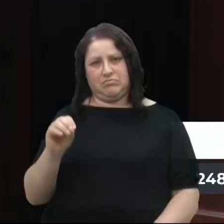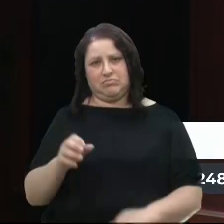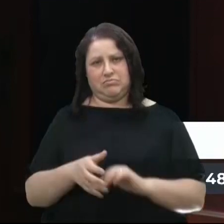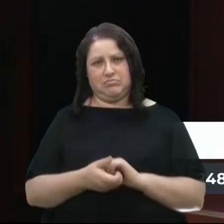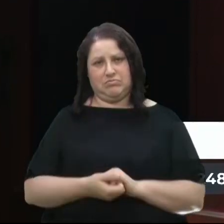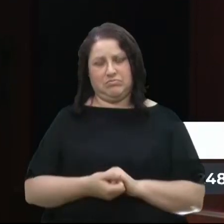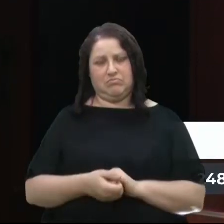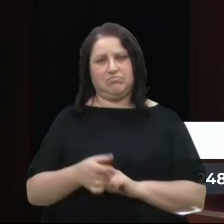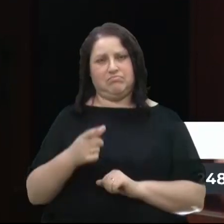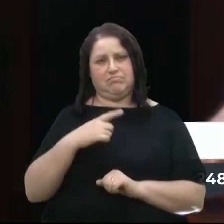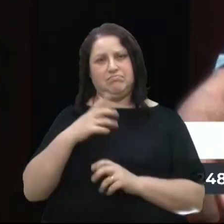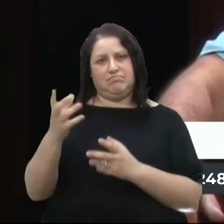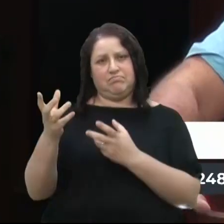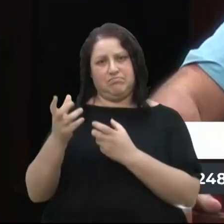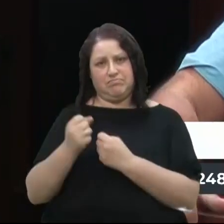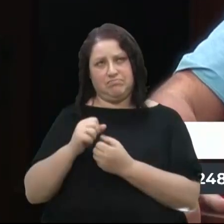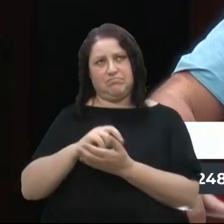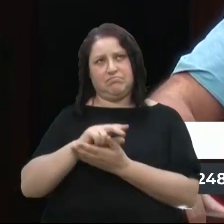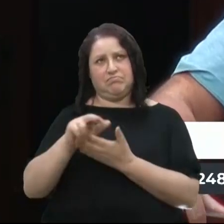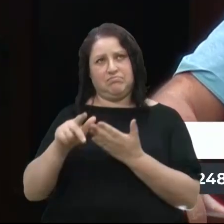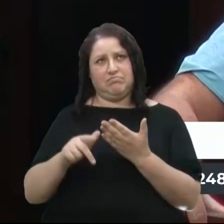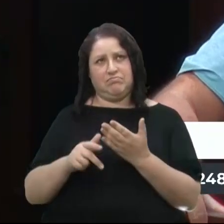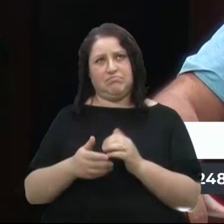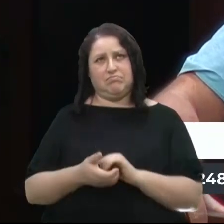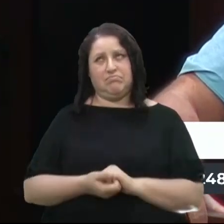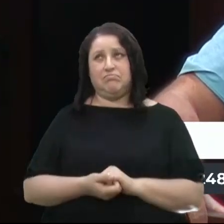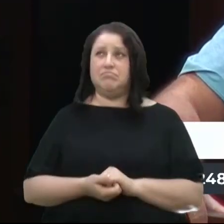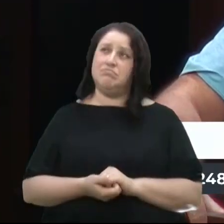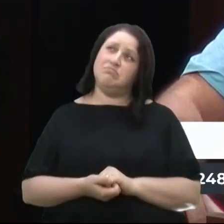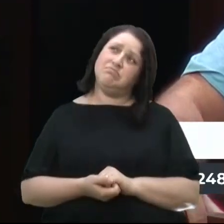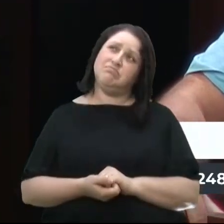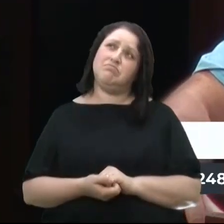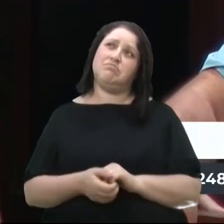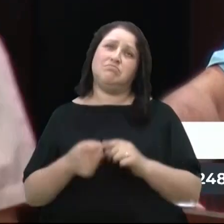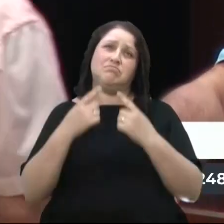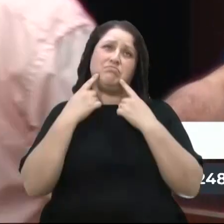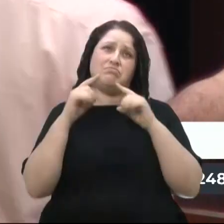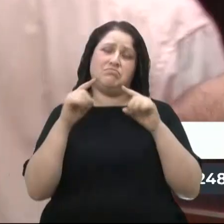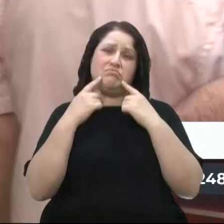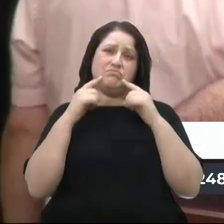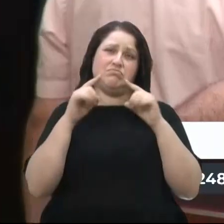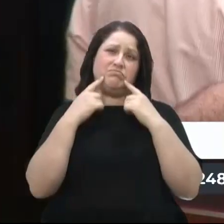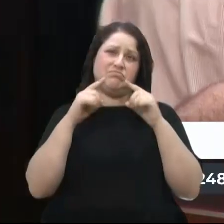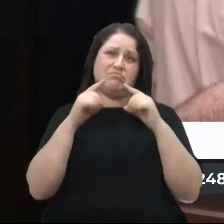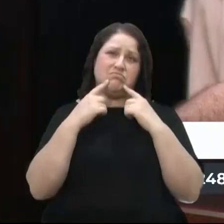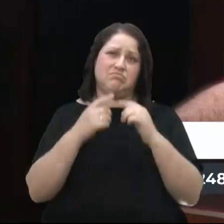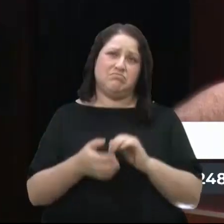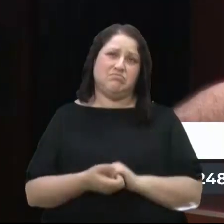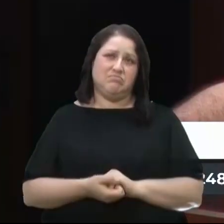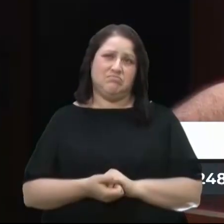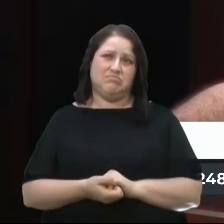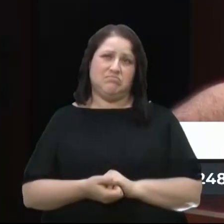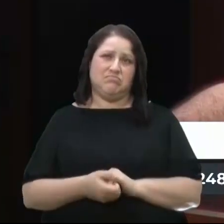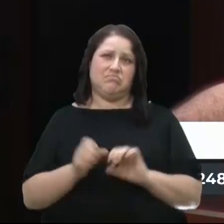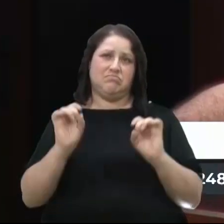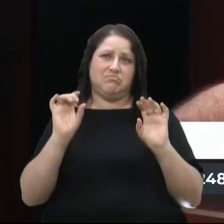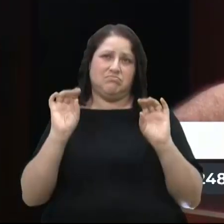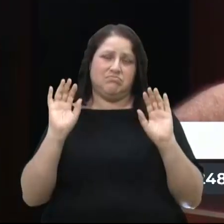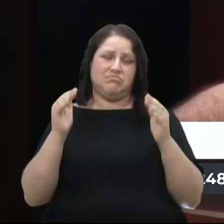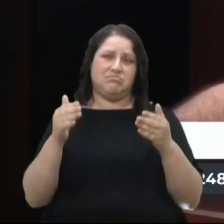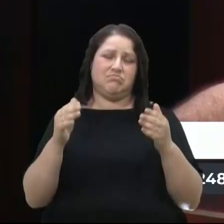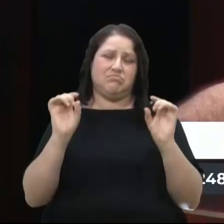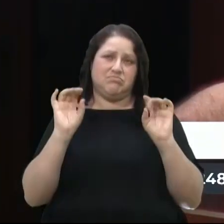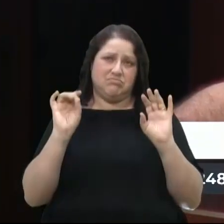Tenho recebido várias reclamações, especialmente